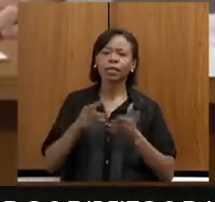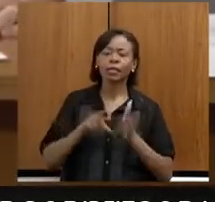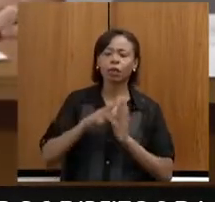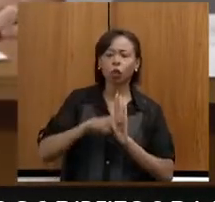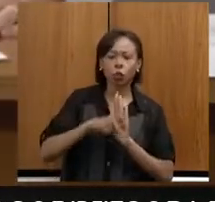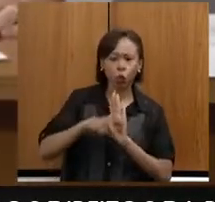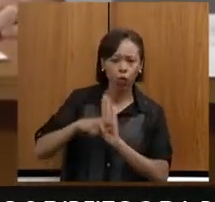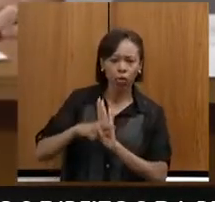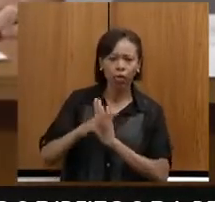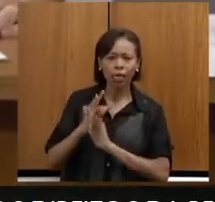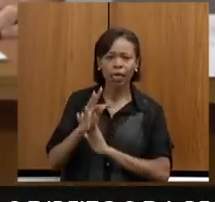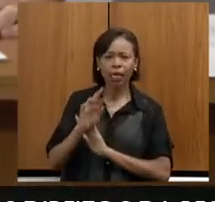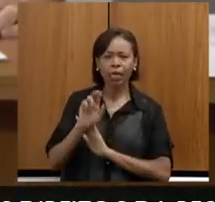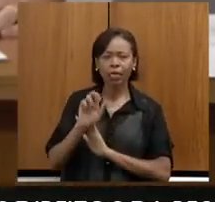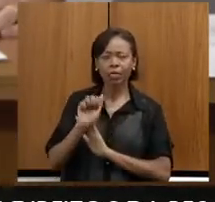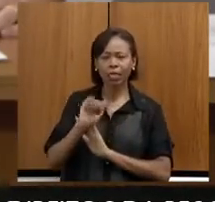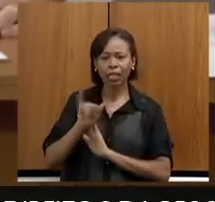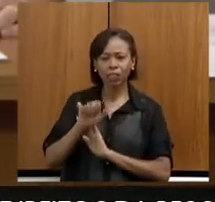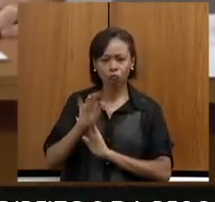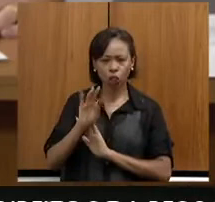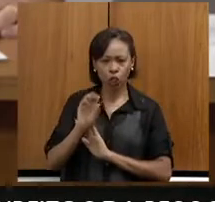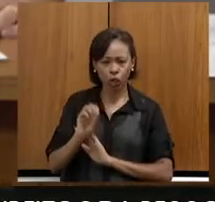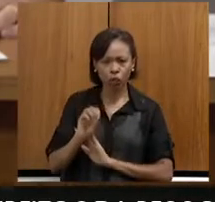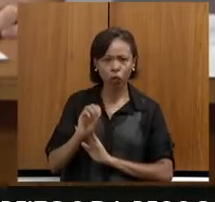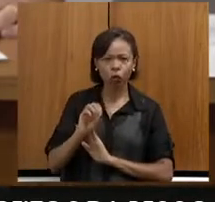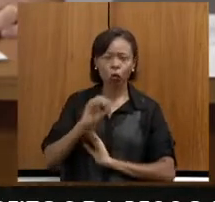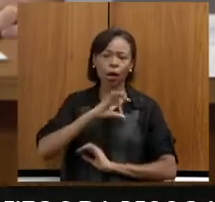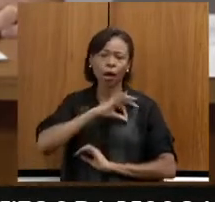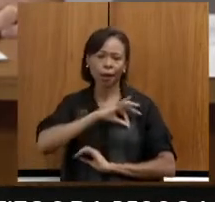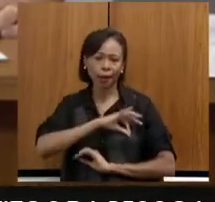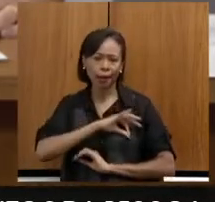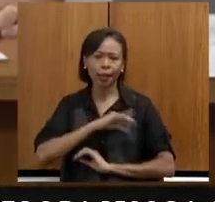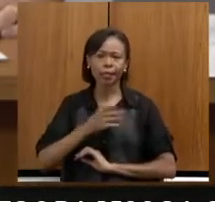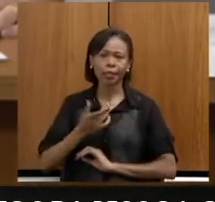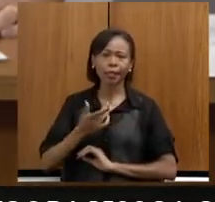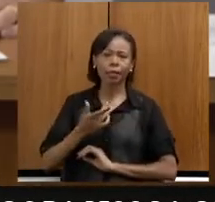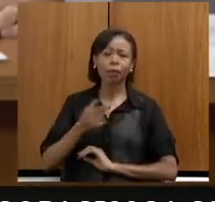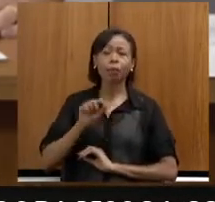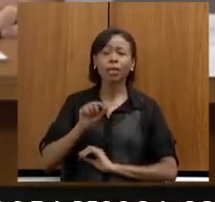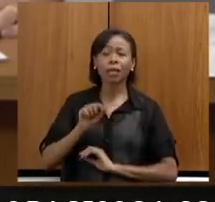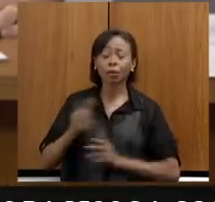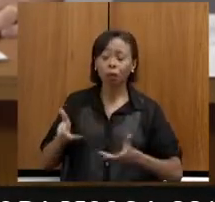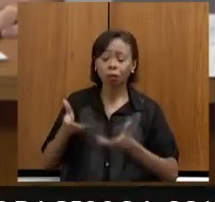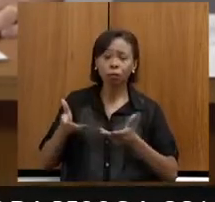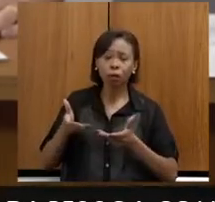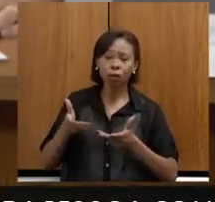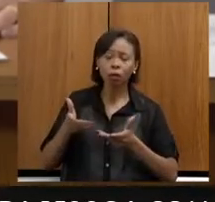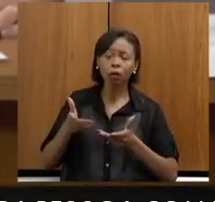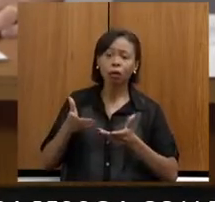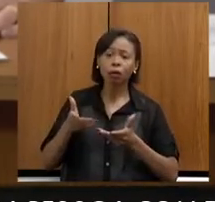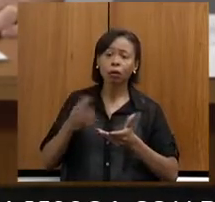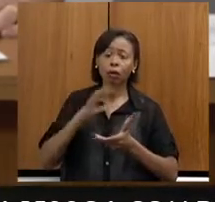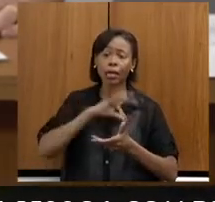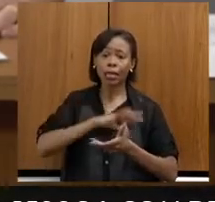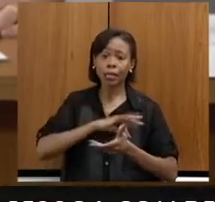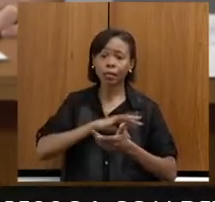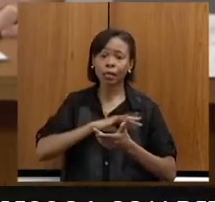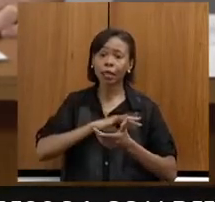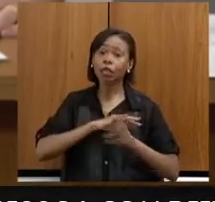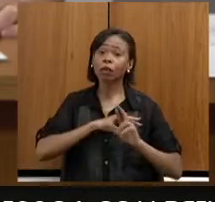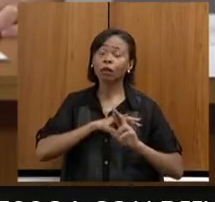-renda, alguma... a forma para elas gerar renda sem ser no emprego formal também. Mas,